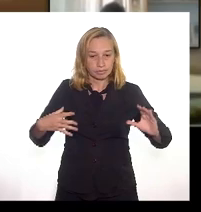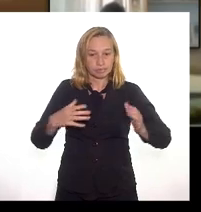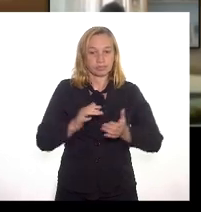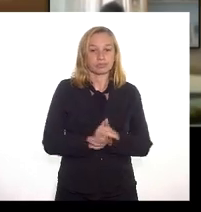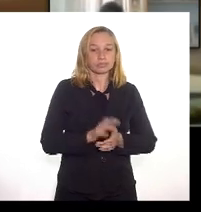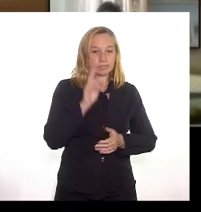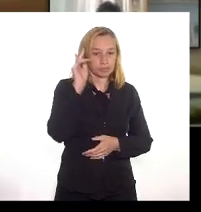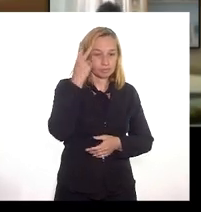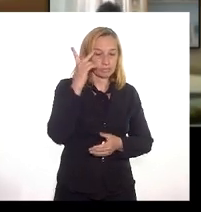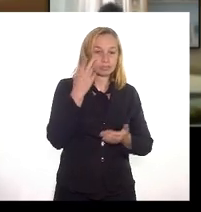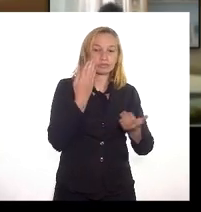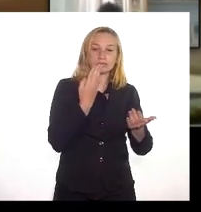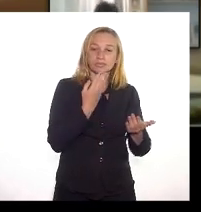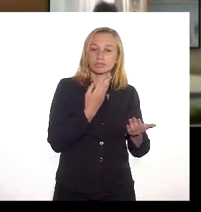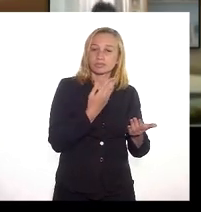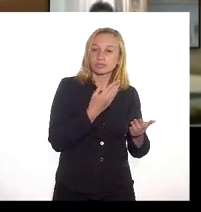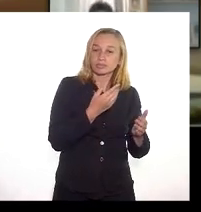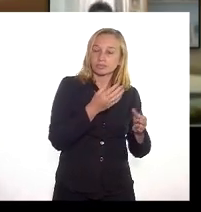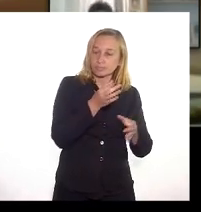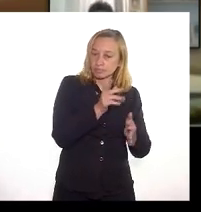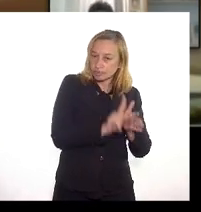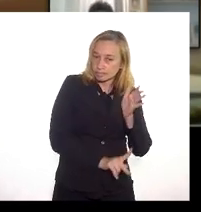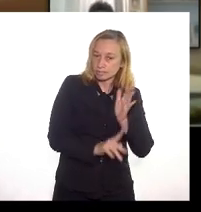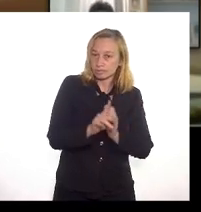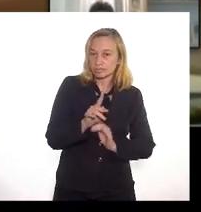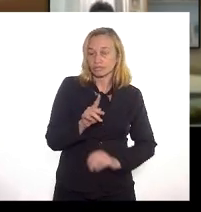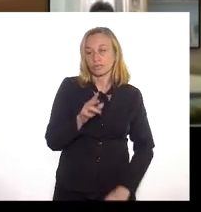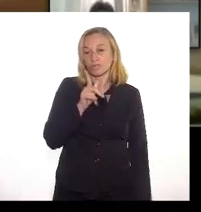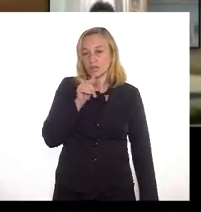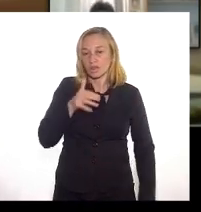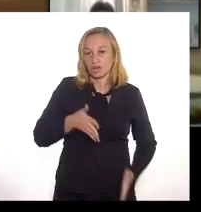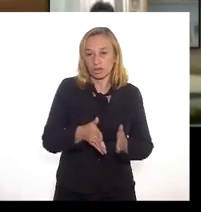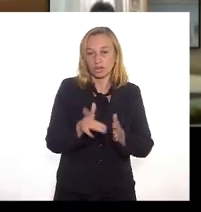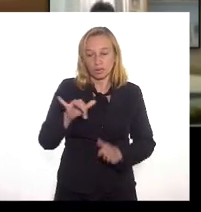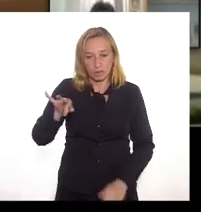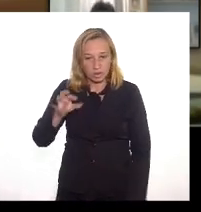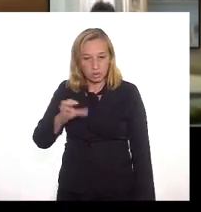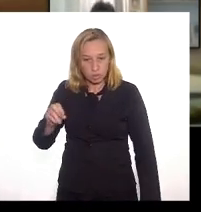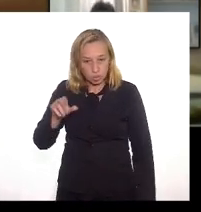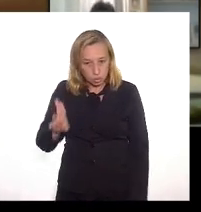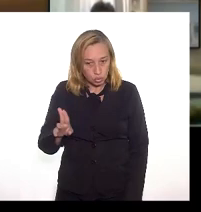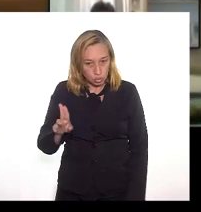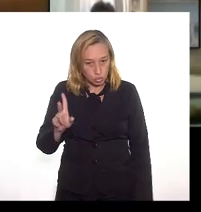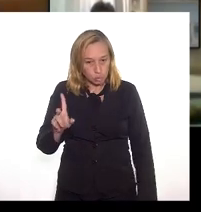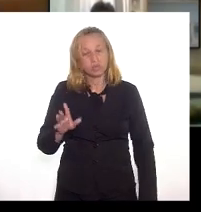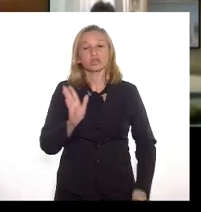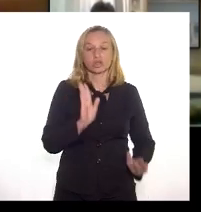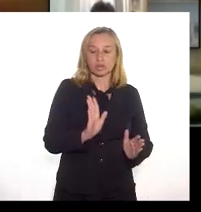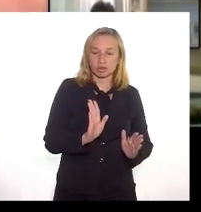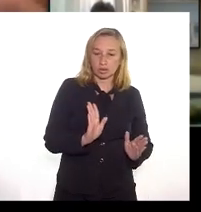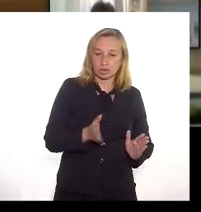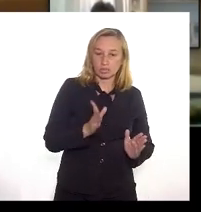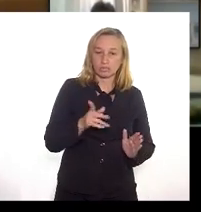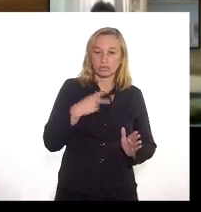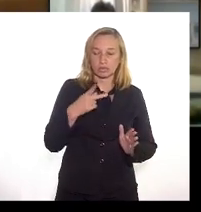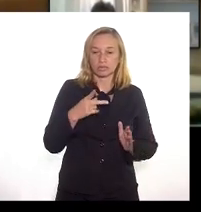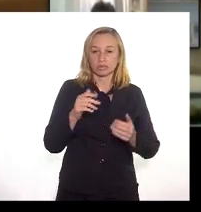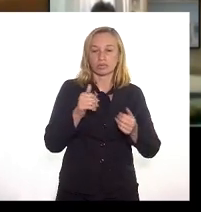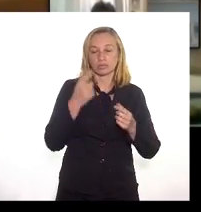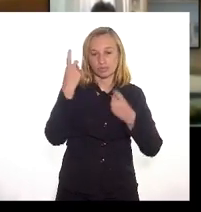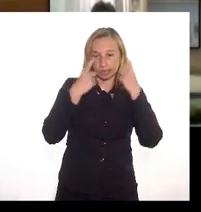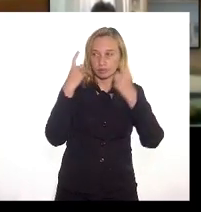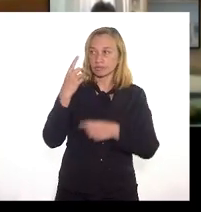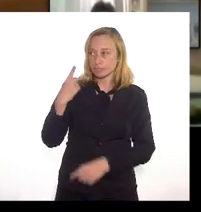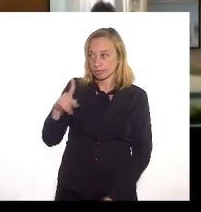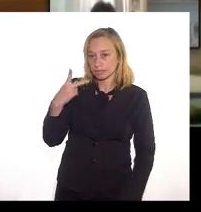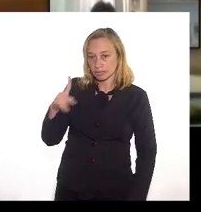histórico do projeto Guaçu e das medidas que ele já vem historicamente adotando e as preocupações que ele tem